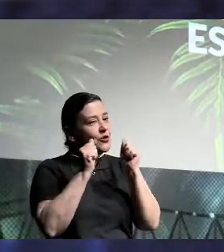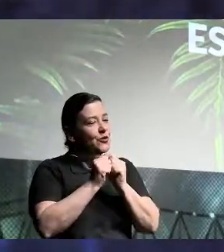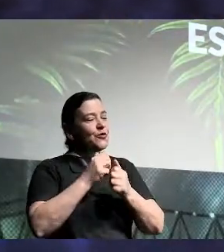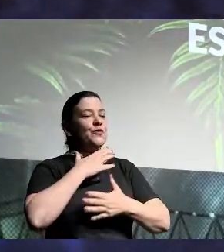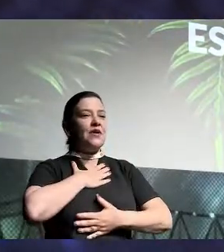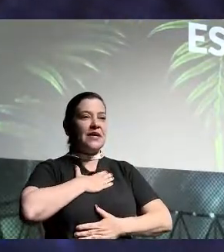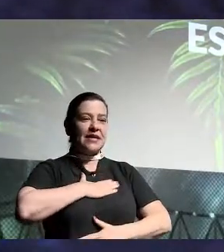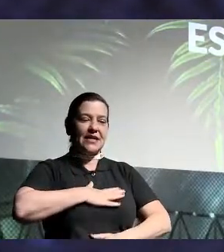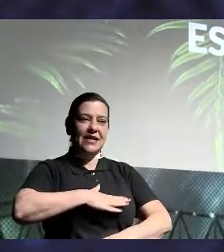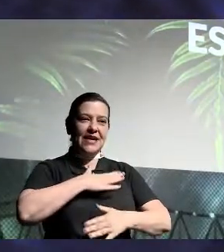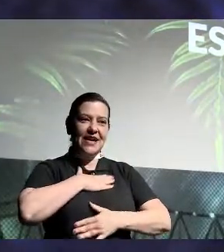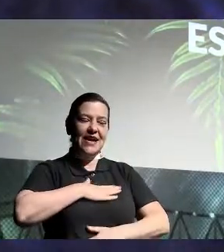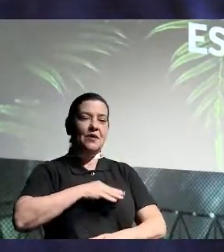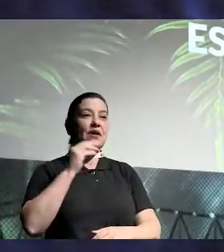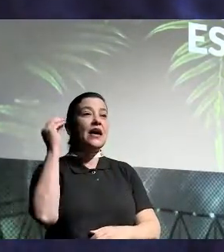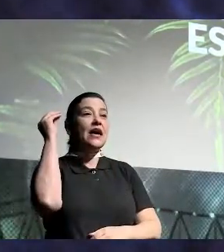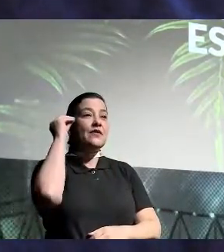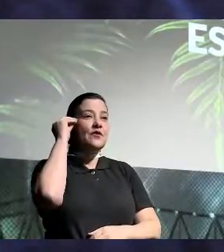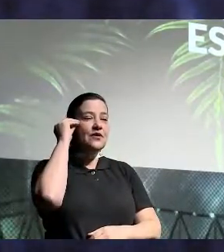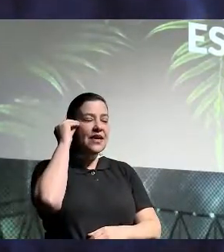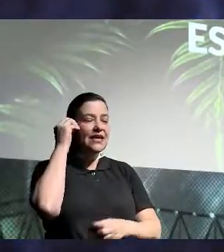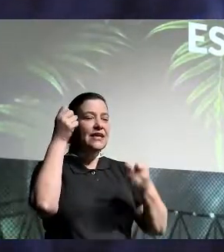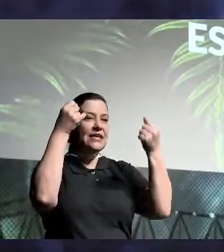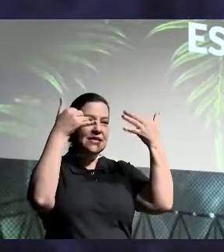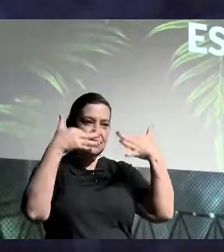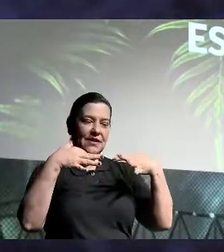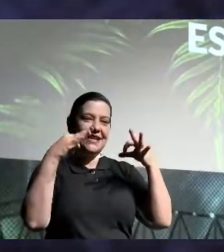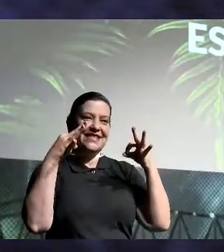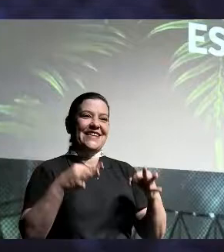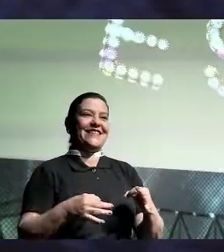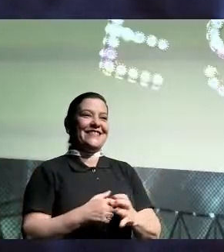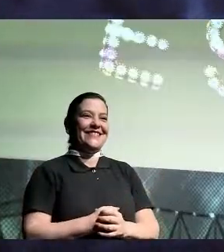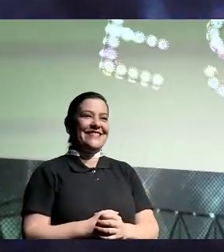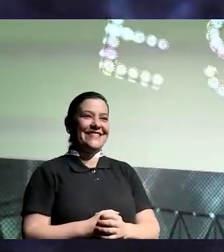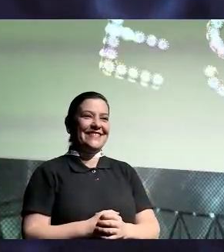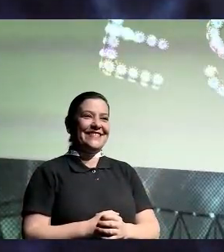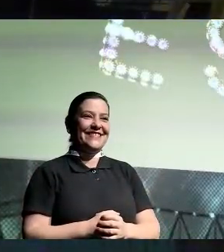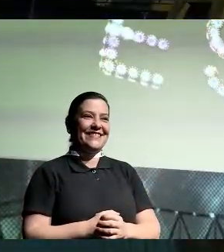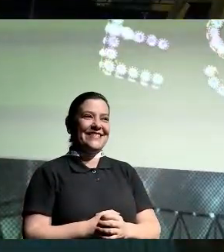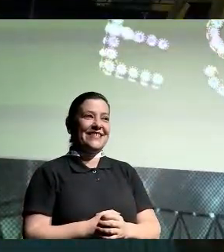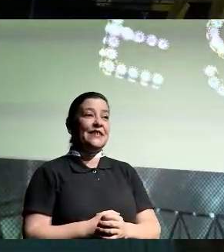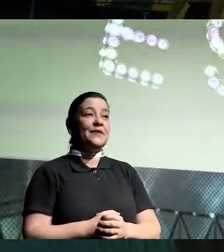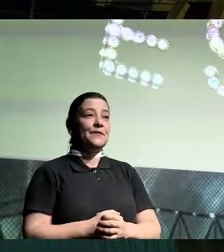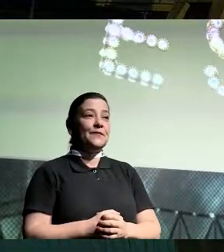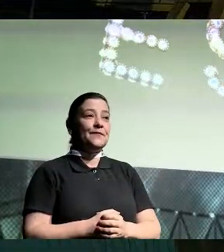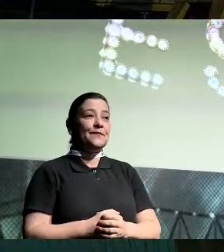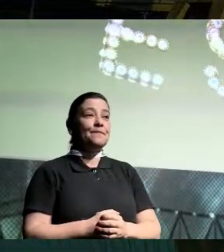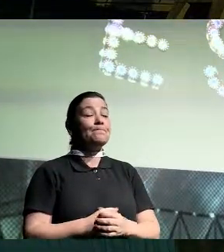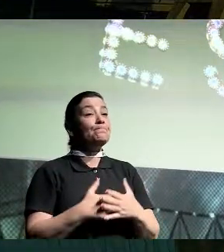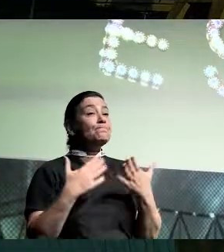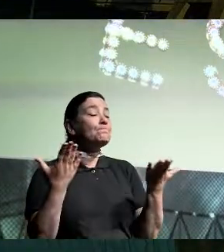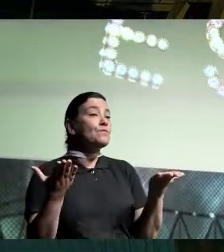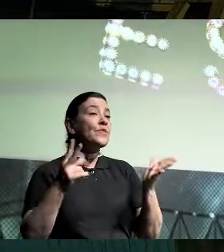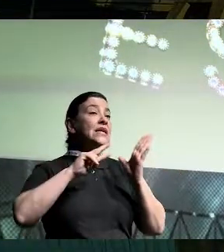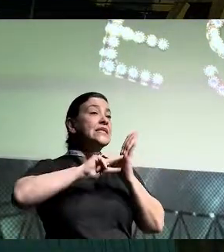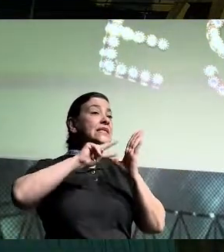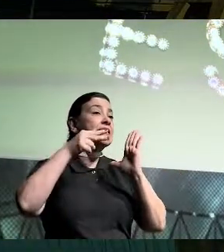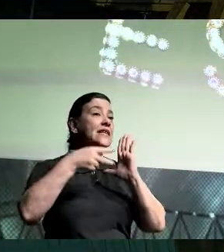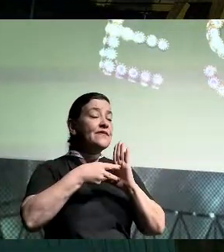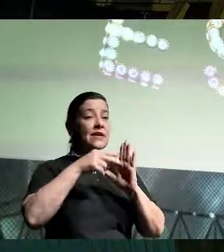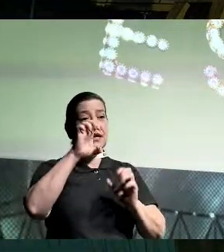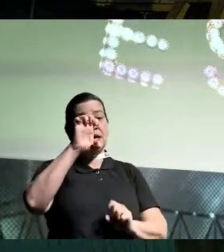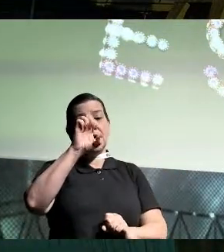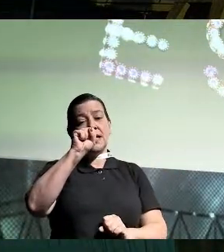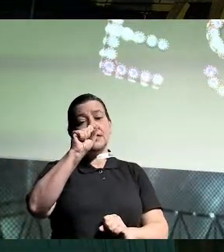fundo, vou tentar não entediar vocês, vai dar tudo certo. Bom, afinal de contas, o que é esse tal